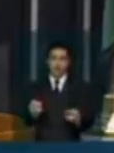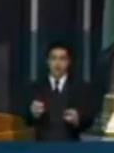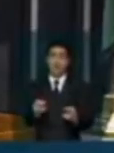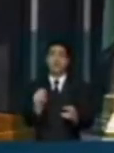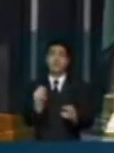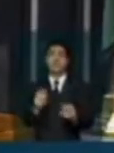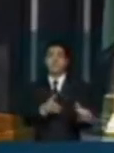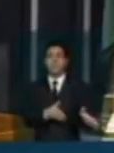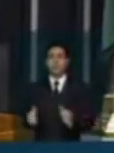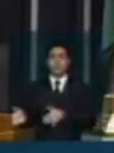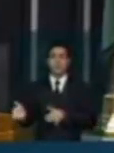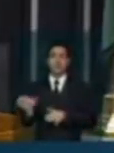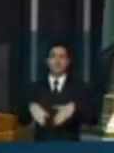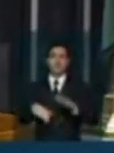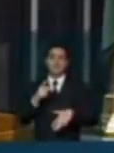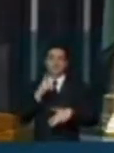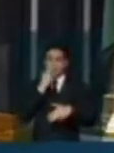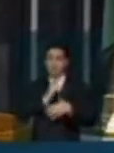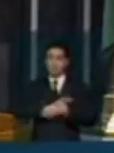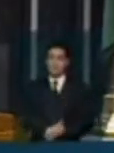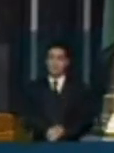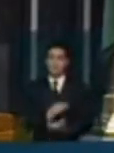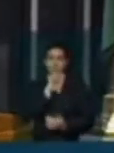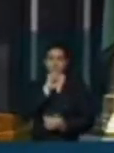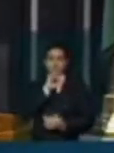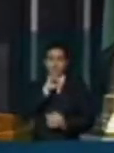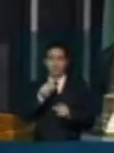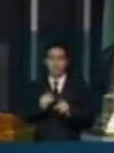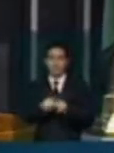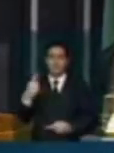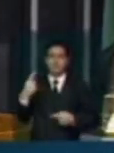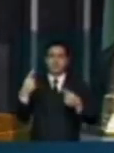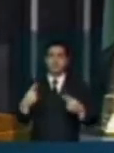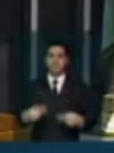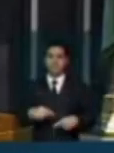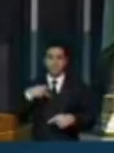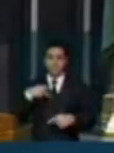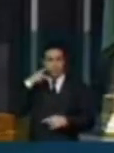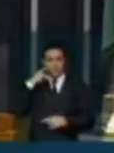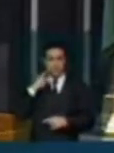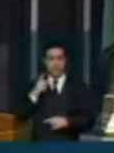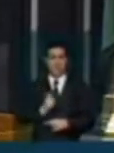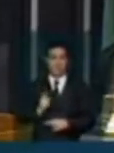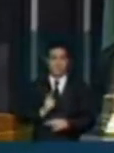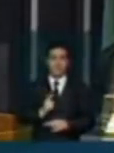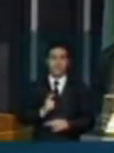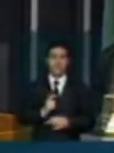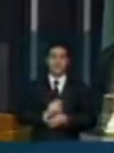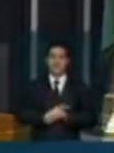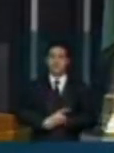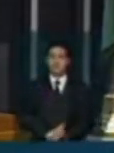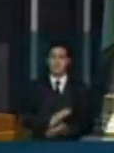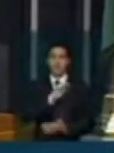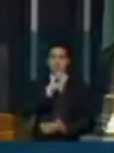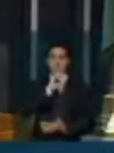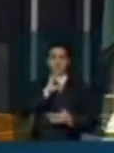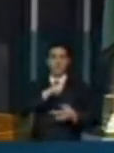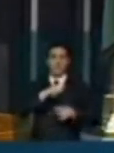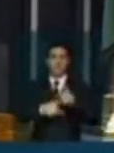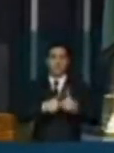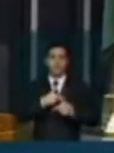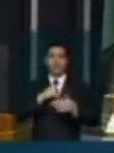muitas vezes rebaixado na disputa política, rebaixado de ações